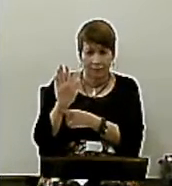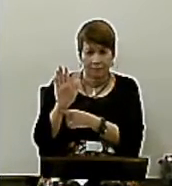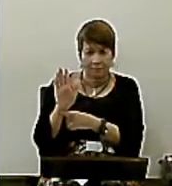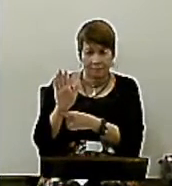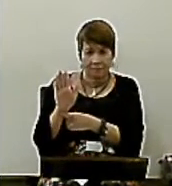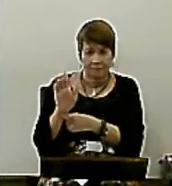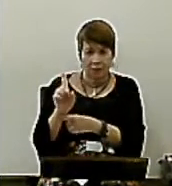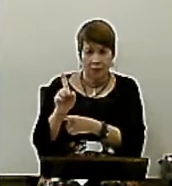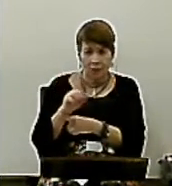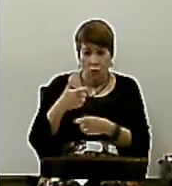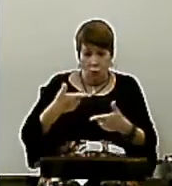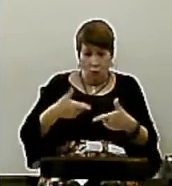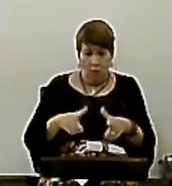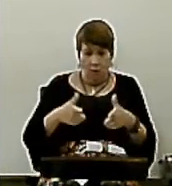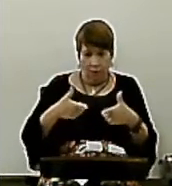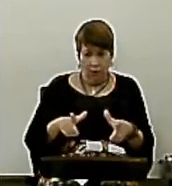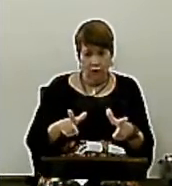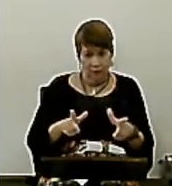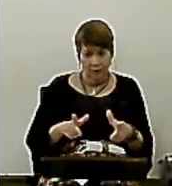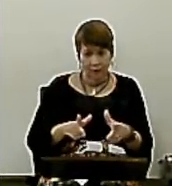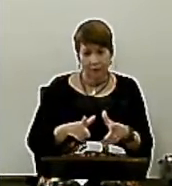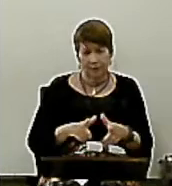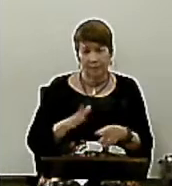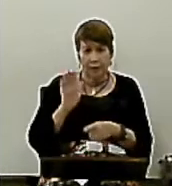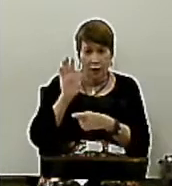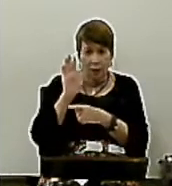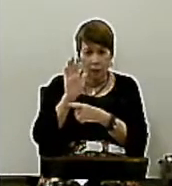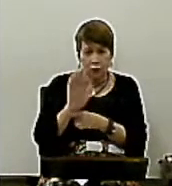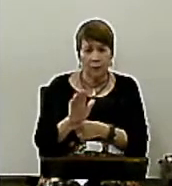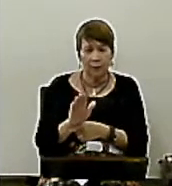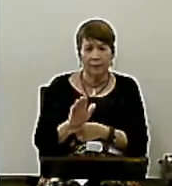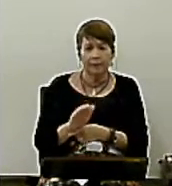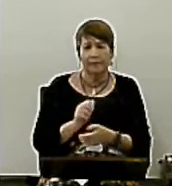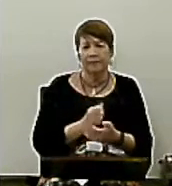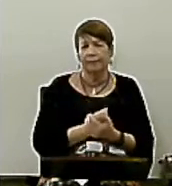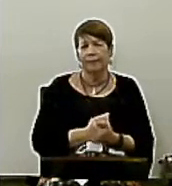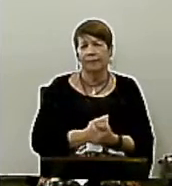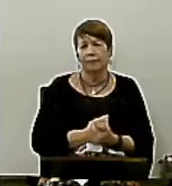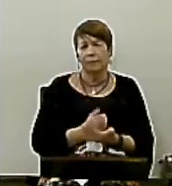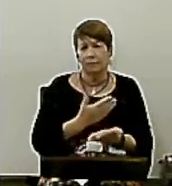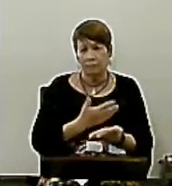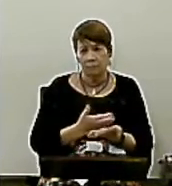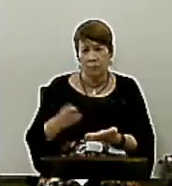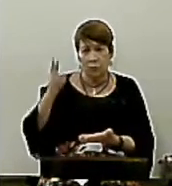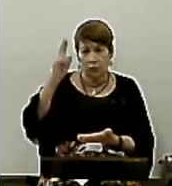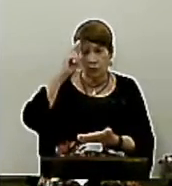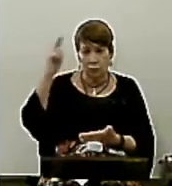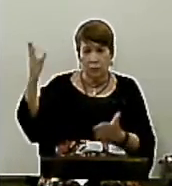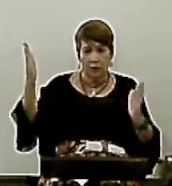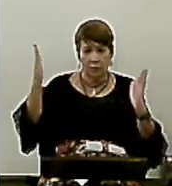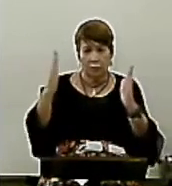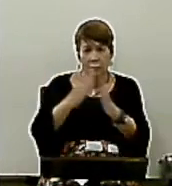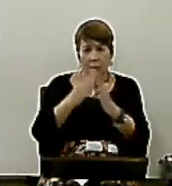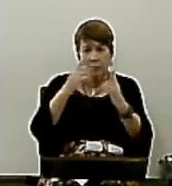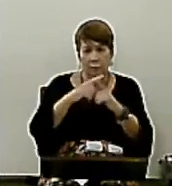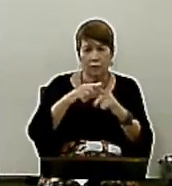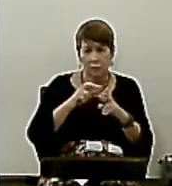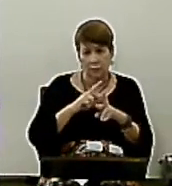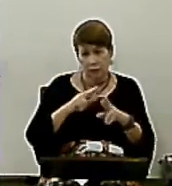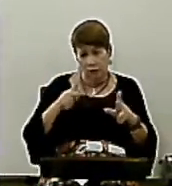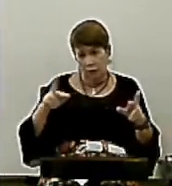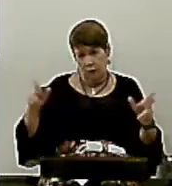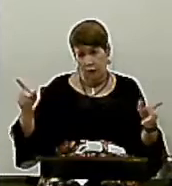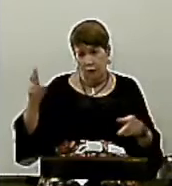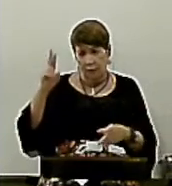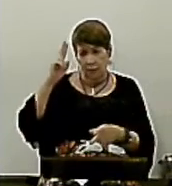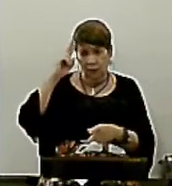Com os outros A palavra de Deus Diz que o princípio De autoridade Da igreja É diferente Do princípio De